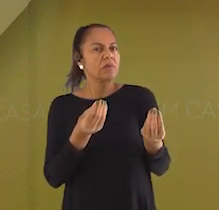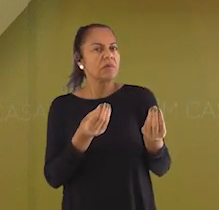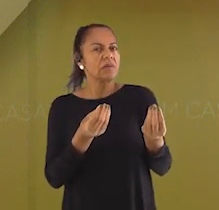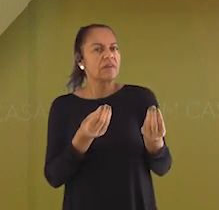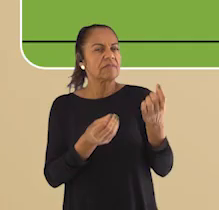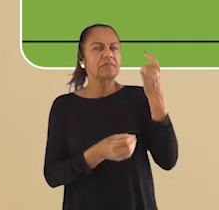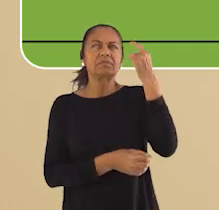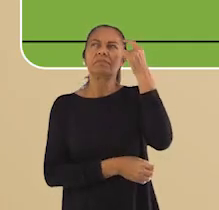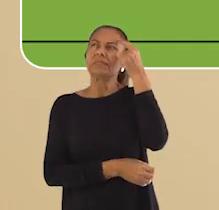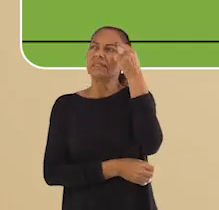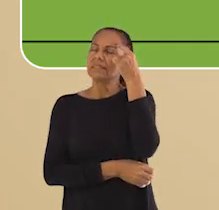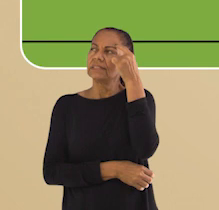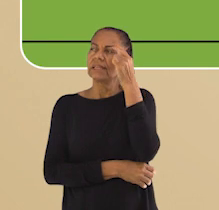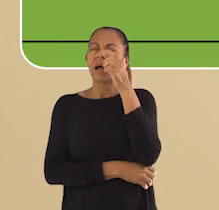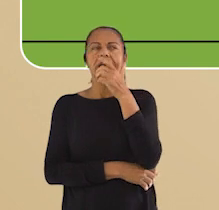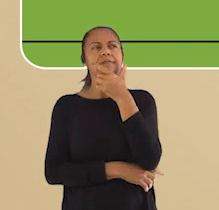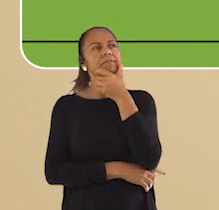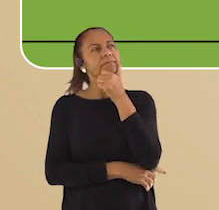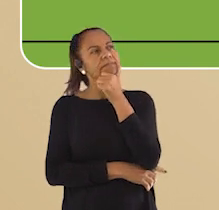pensar.